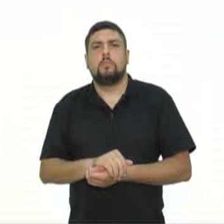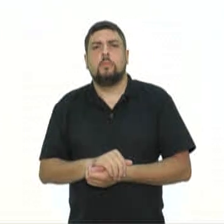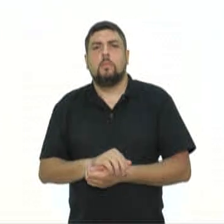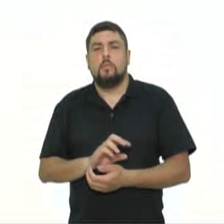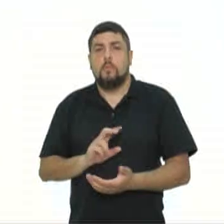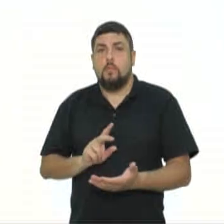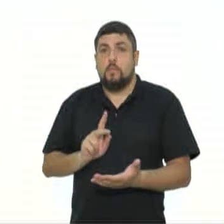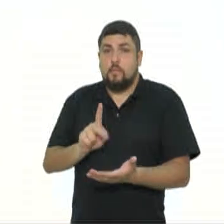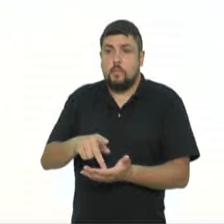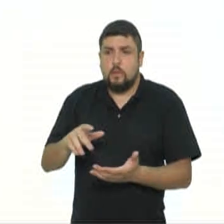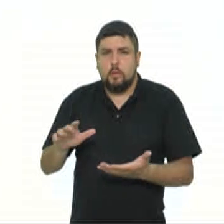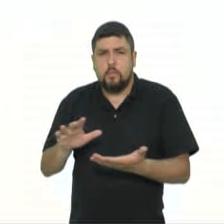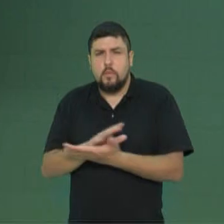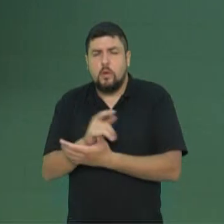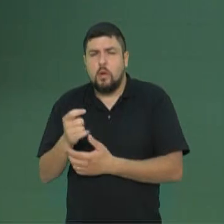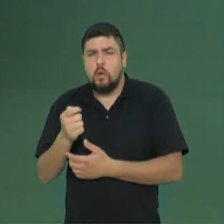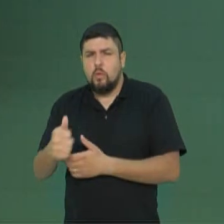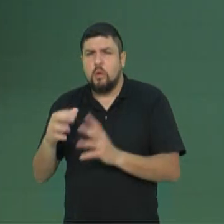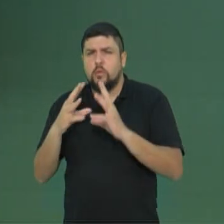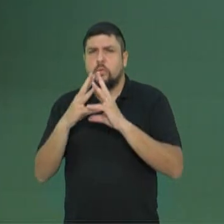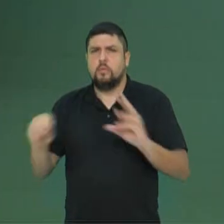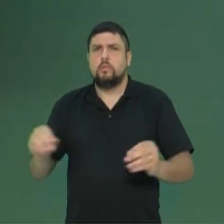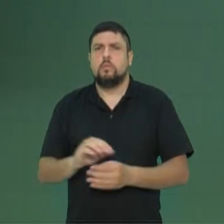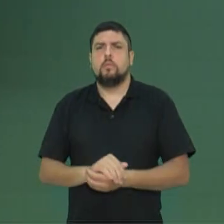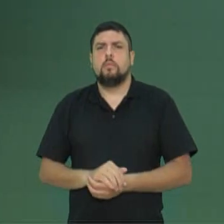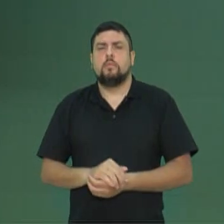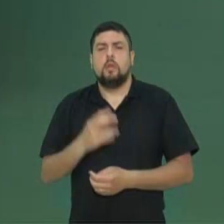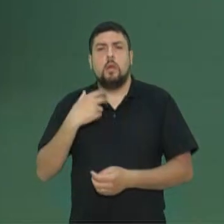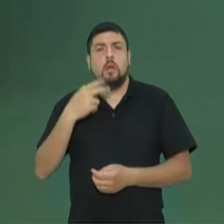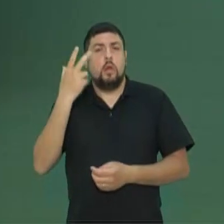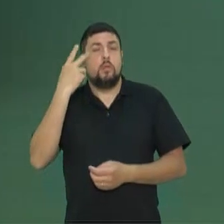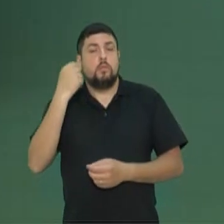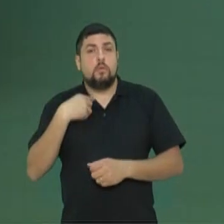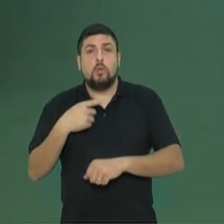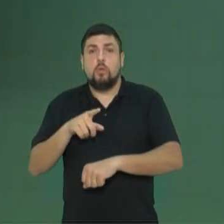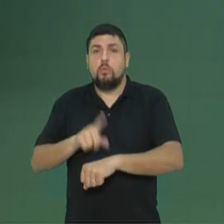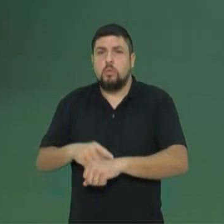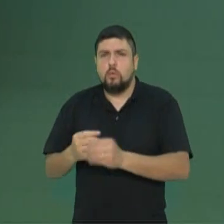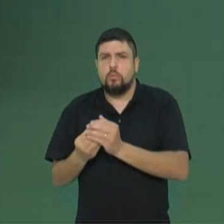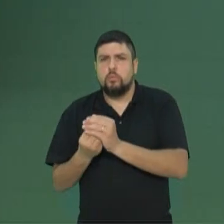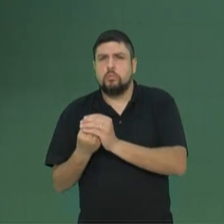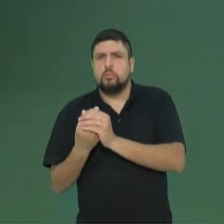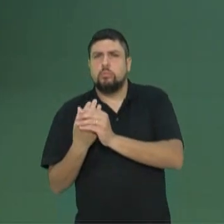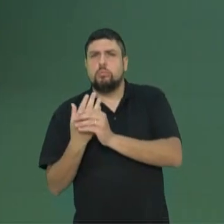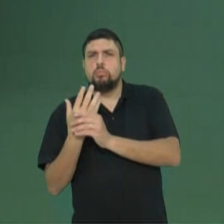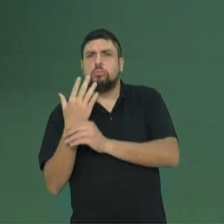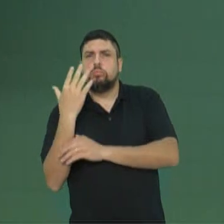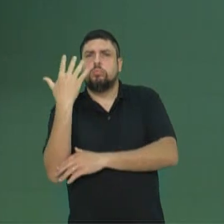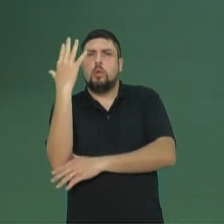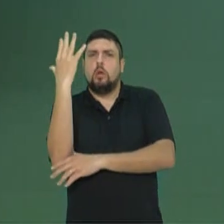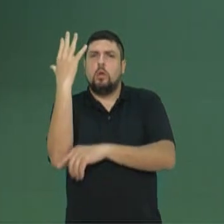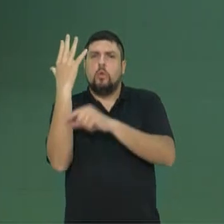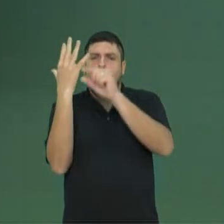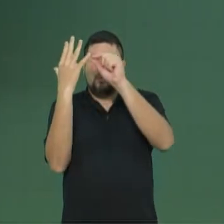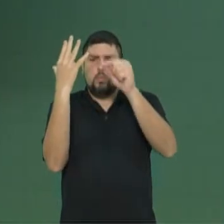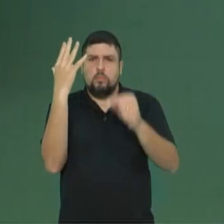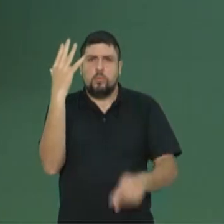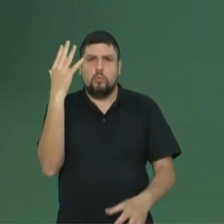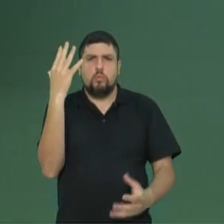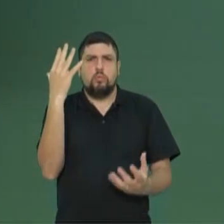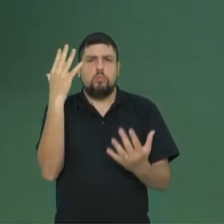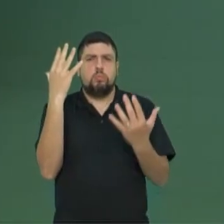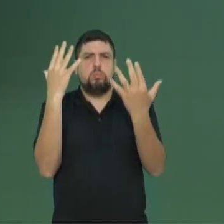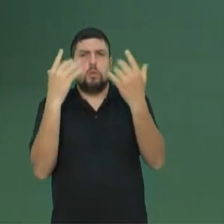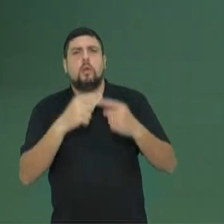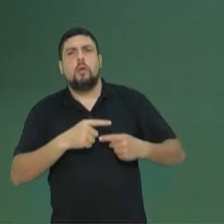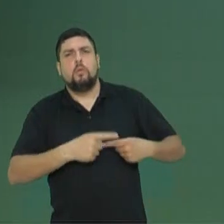dizimada da natureza. Naturalmente, o tempo para uma araucária crescer, reproduzir e os